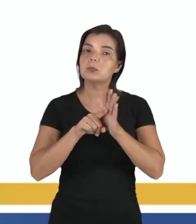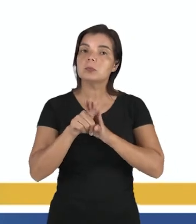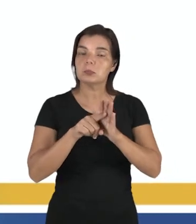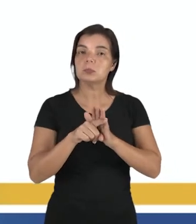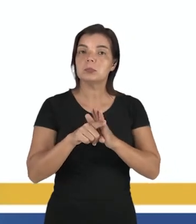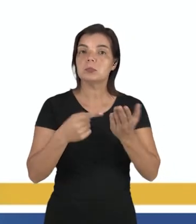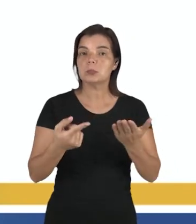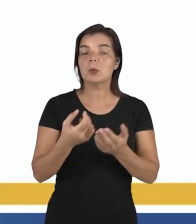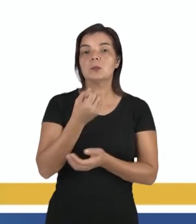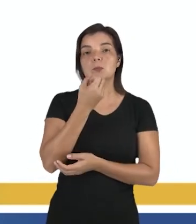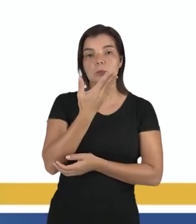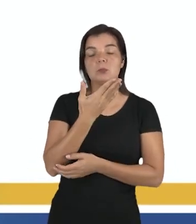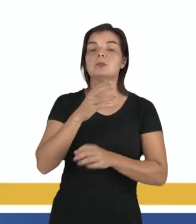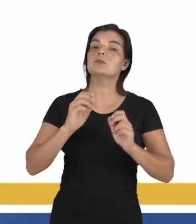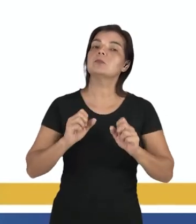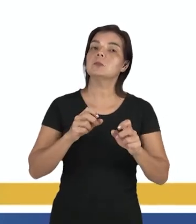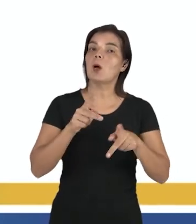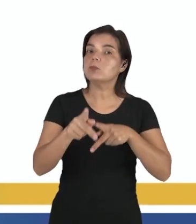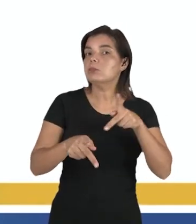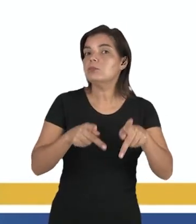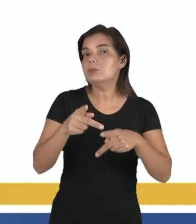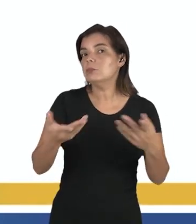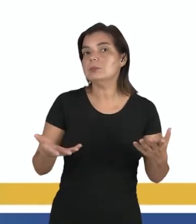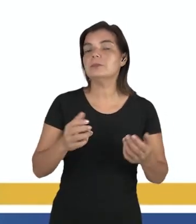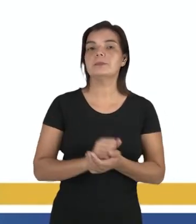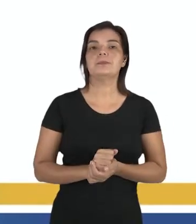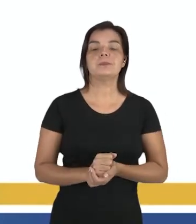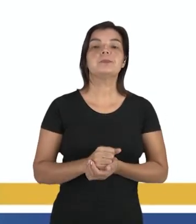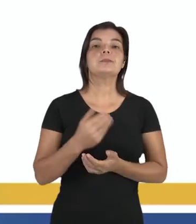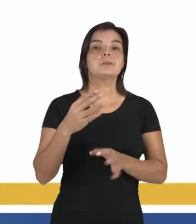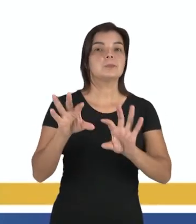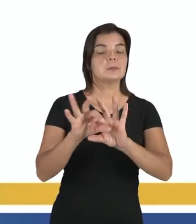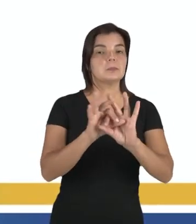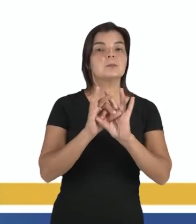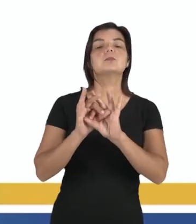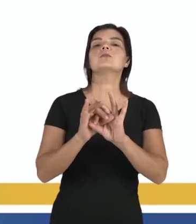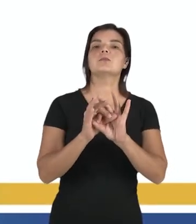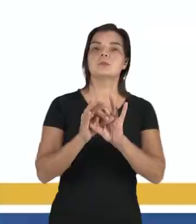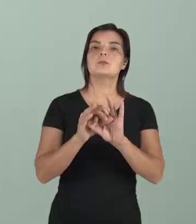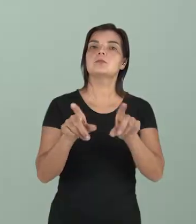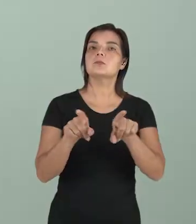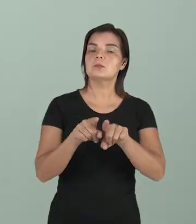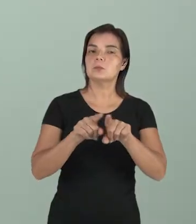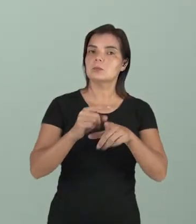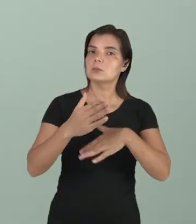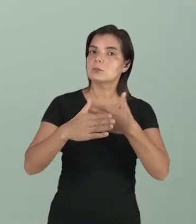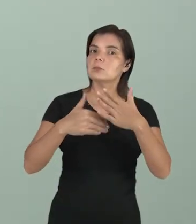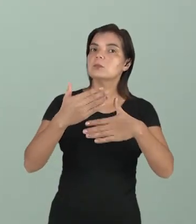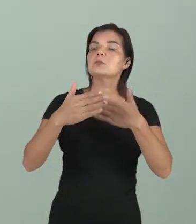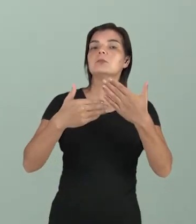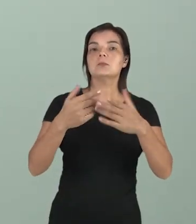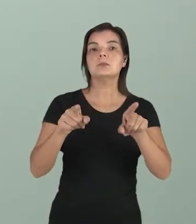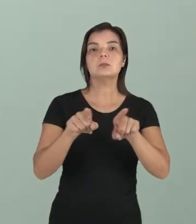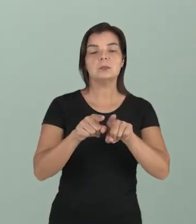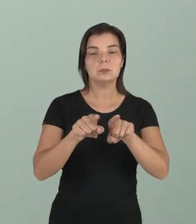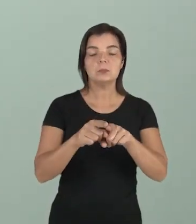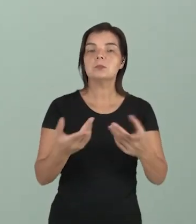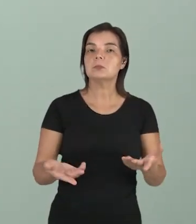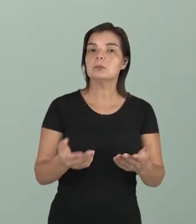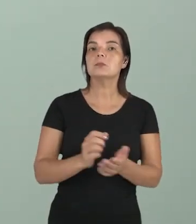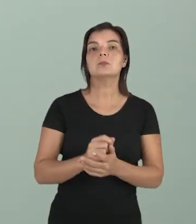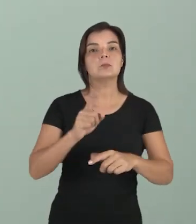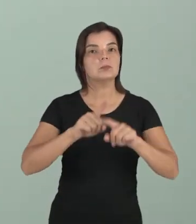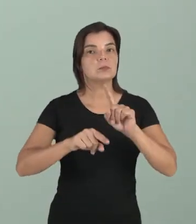a serviço do bem-estar da humanidade, então a ciência está ligada a uma noção de evolução e de progresso